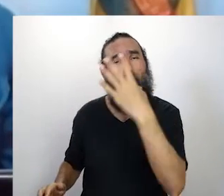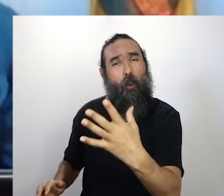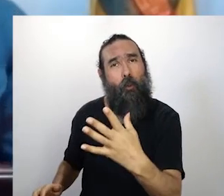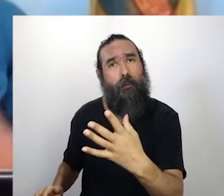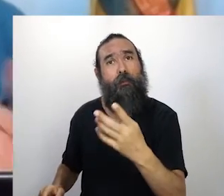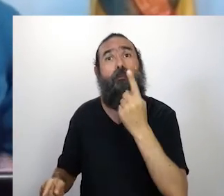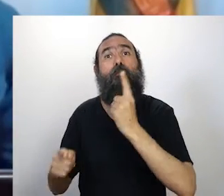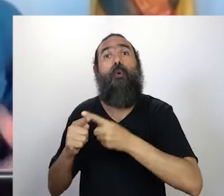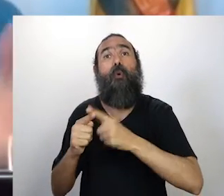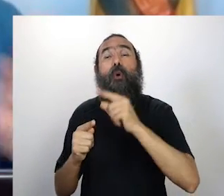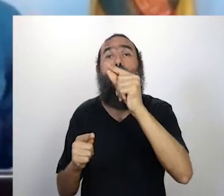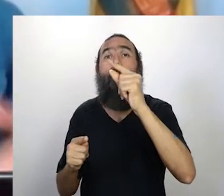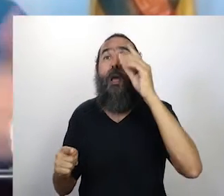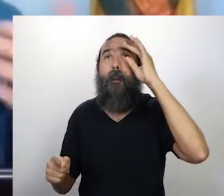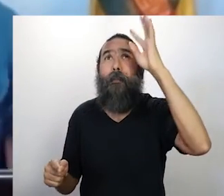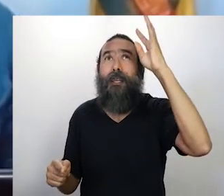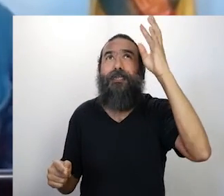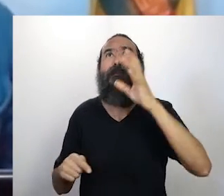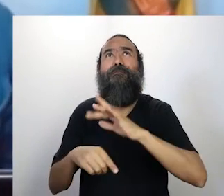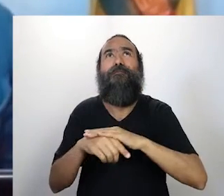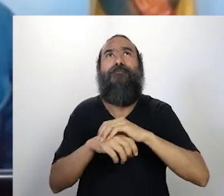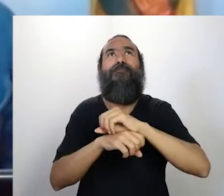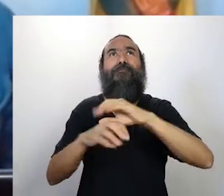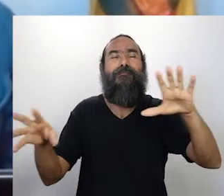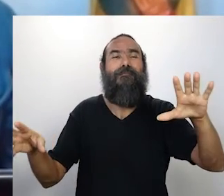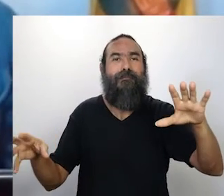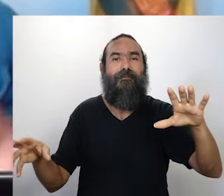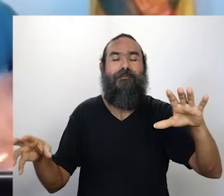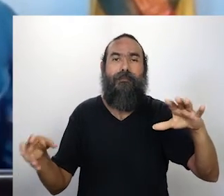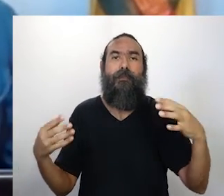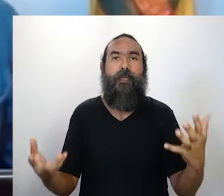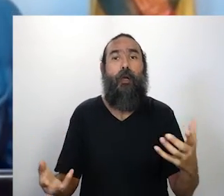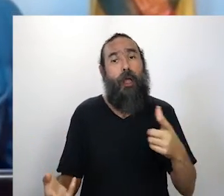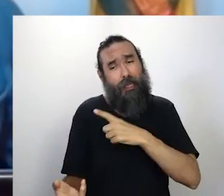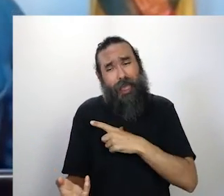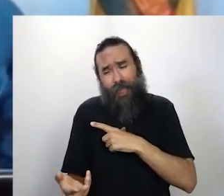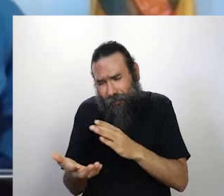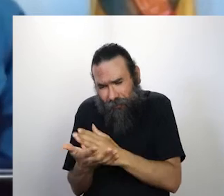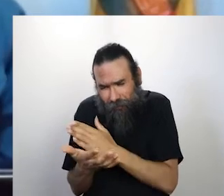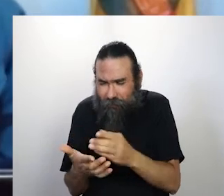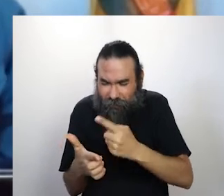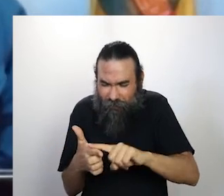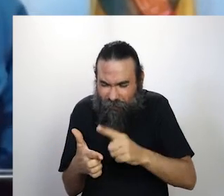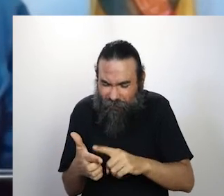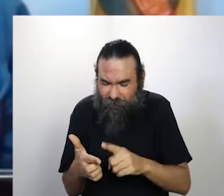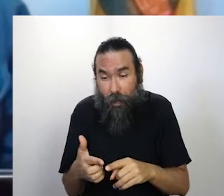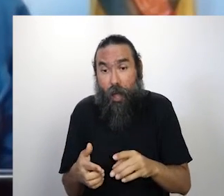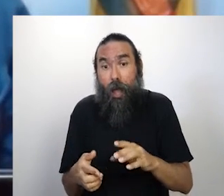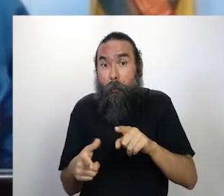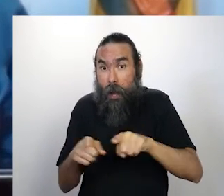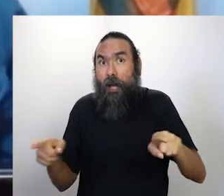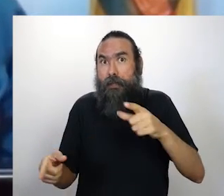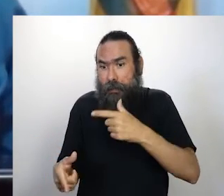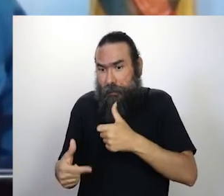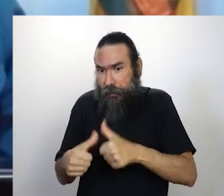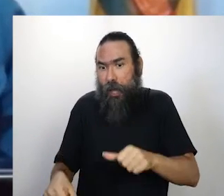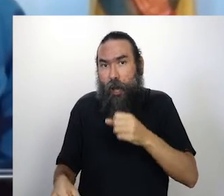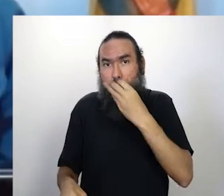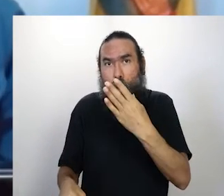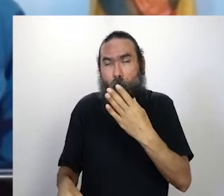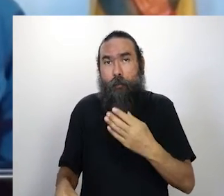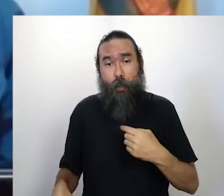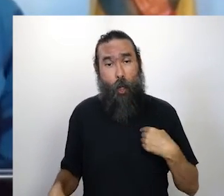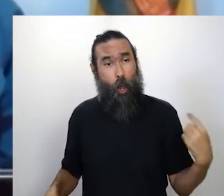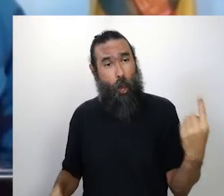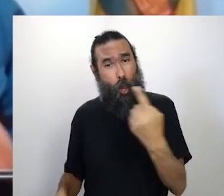maravilhosa, tem que consertar muita coisa porque sempre tem. Às vezes, o pessoal diz assim, ah, mas vocês, Pernambuco, reclamam de barriga cheia. Não, a gente